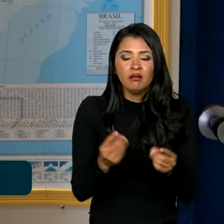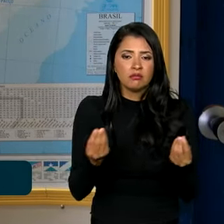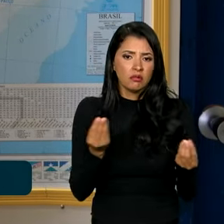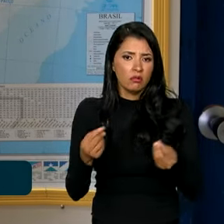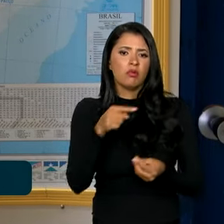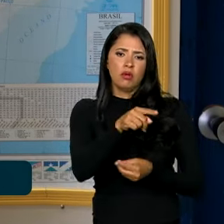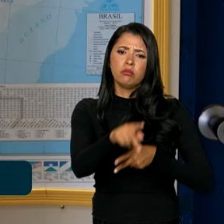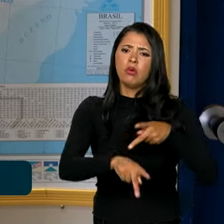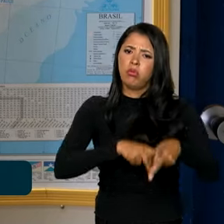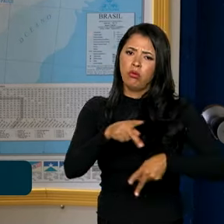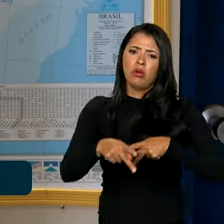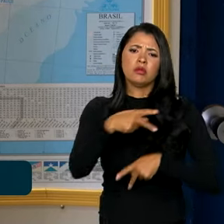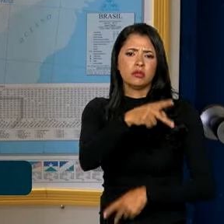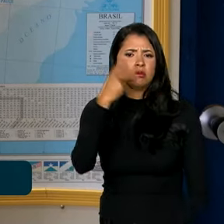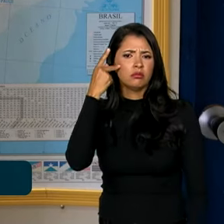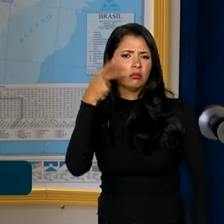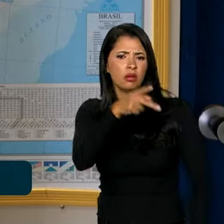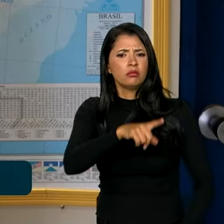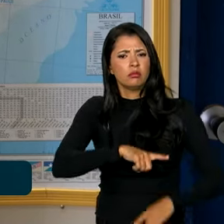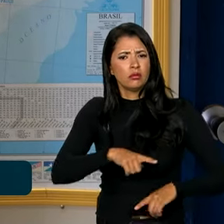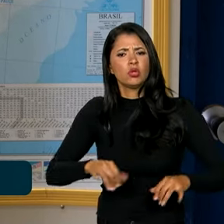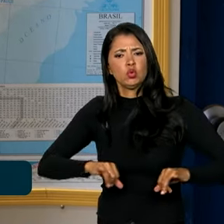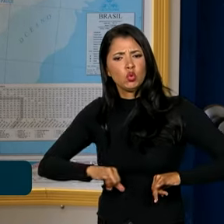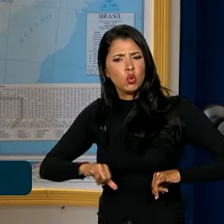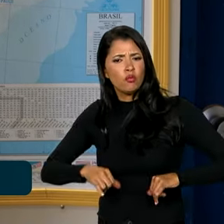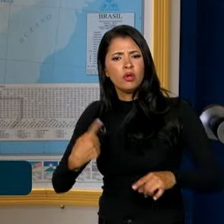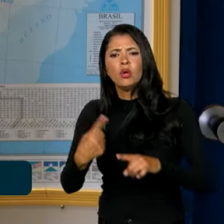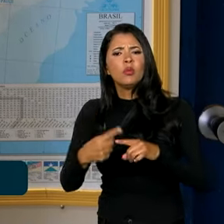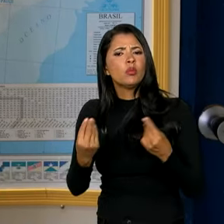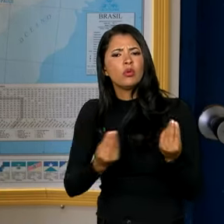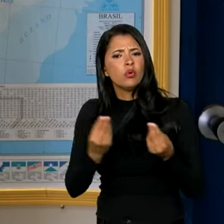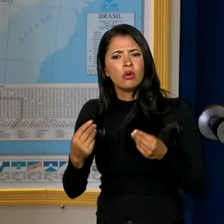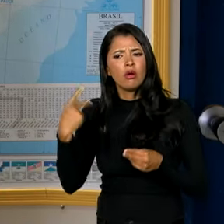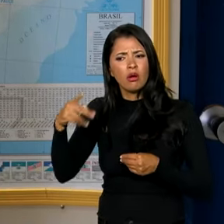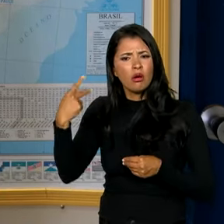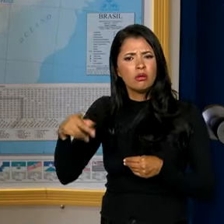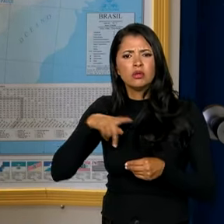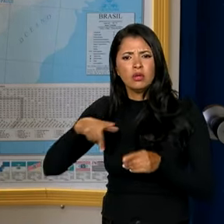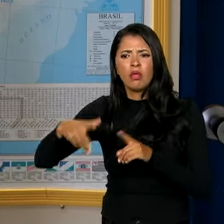a população paulista teve por conta desse apagão.